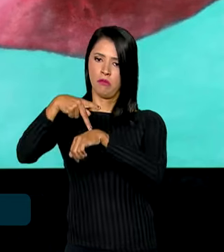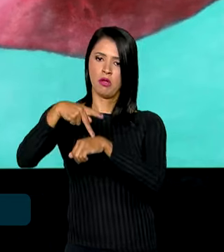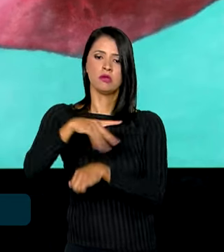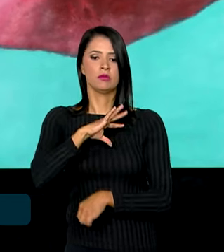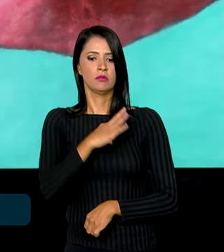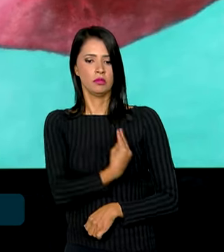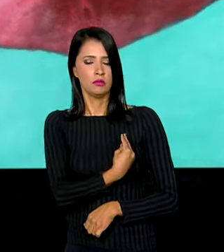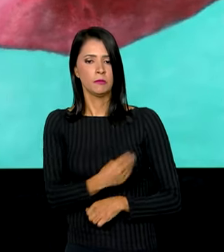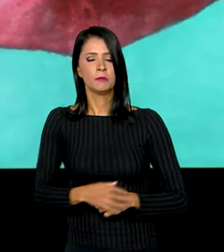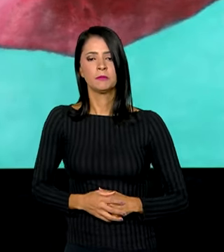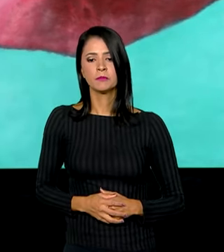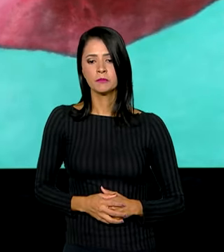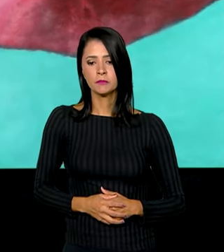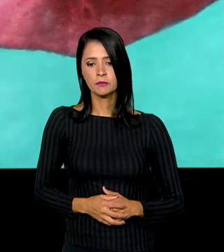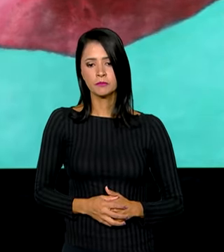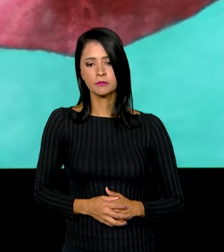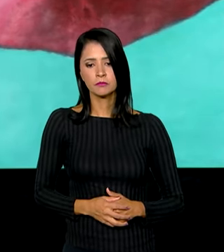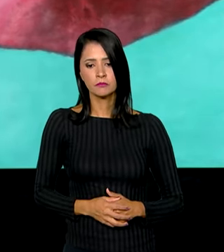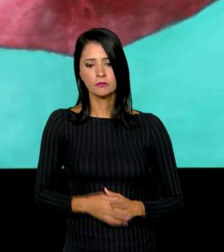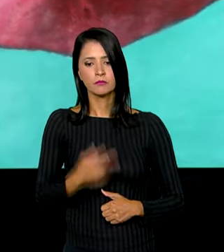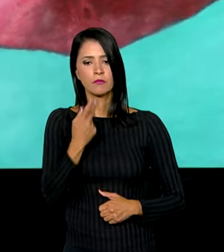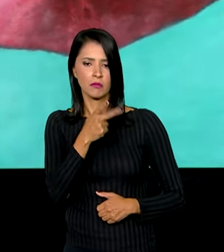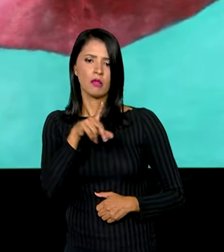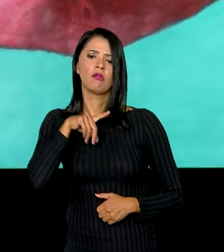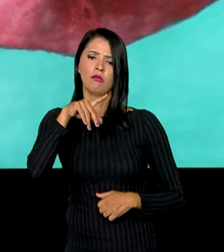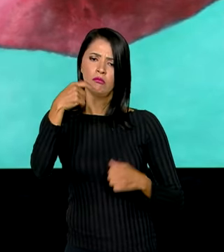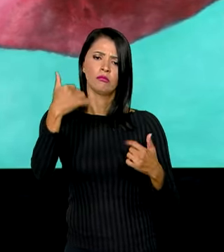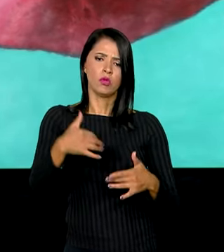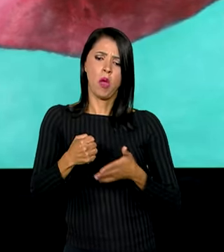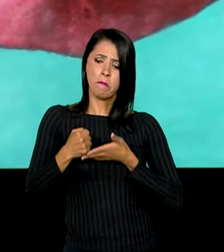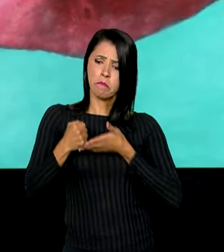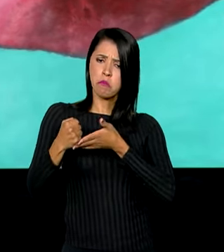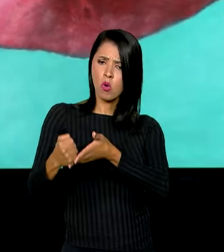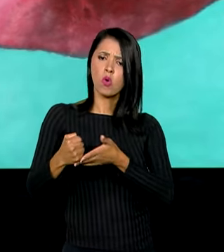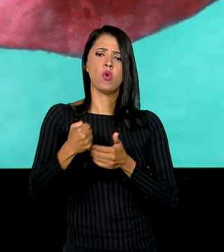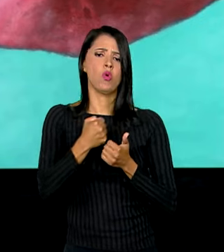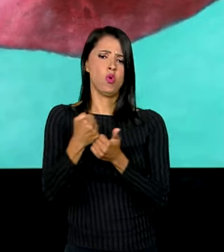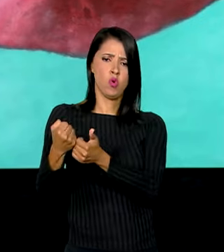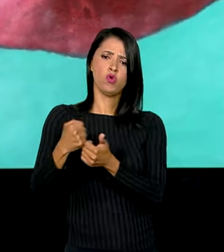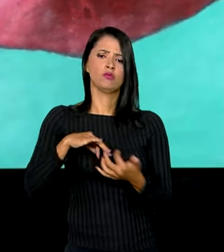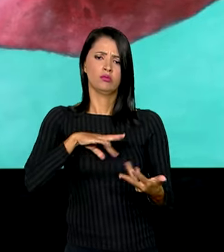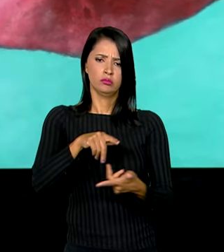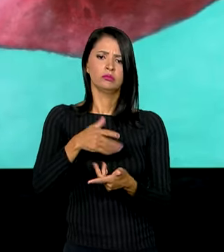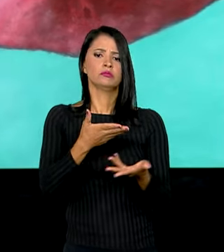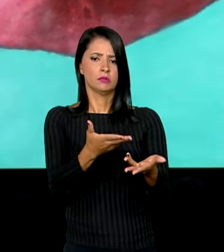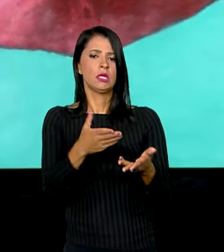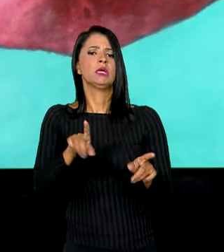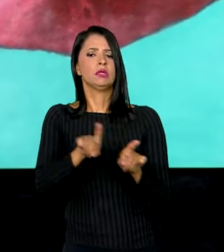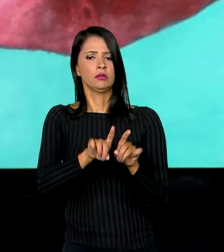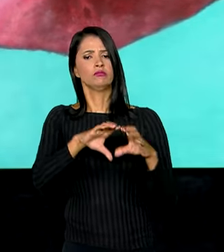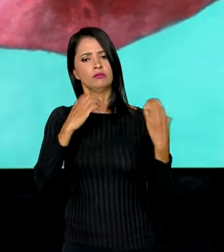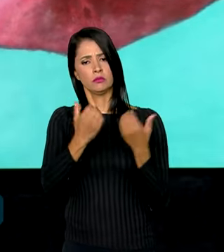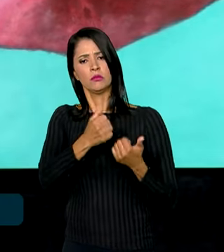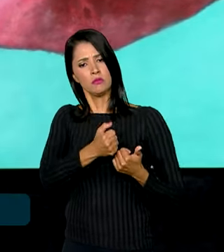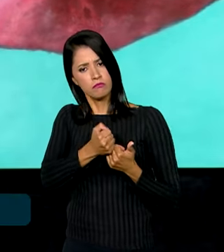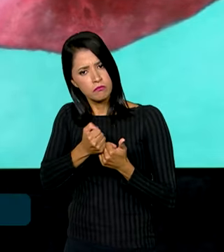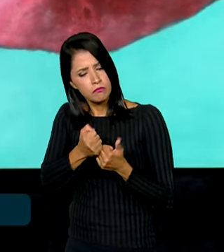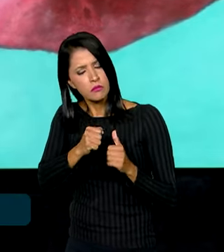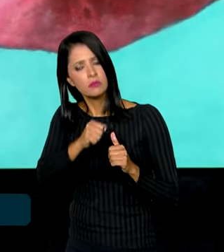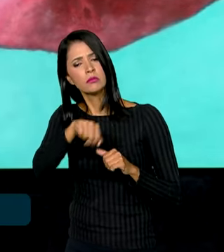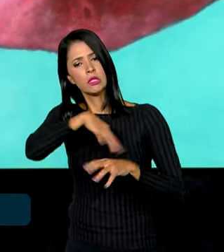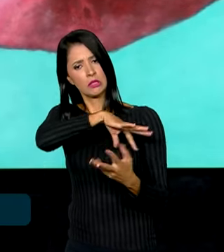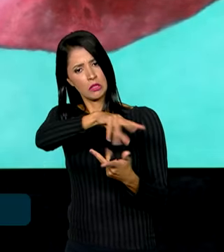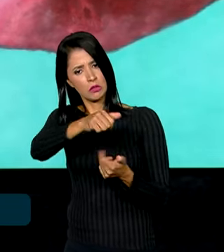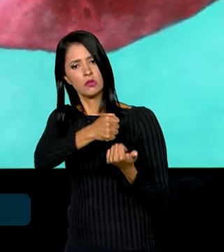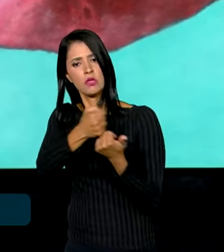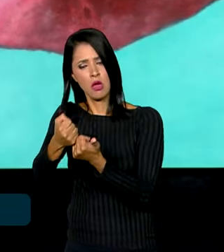tem que parar de toda maneira e com o apoio internacional, com o apoio da comunidade internacional. Chega, são